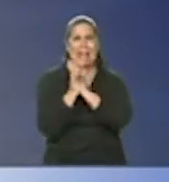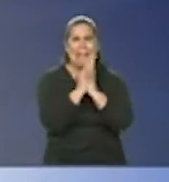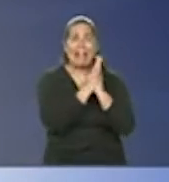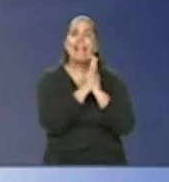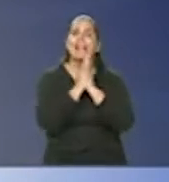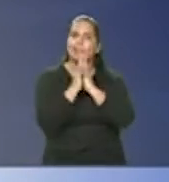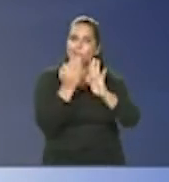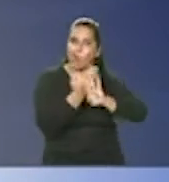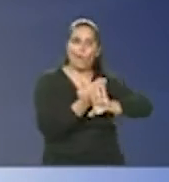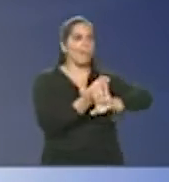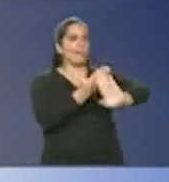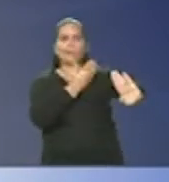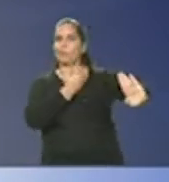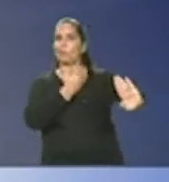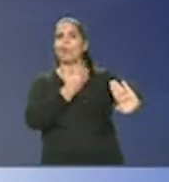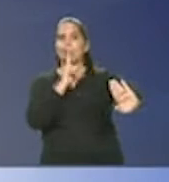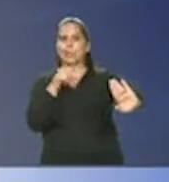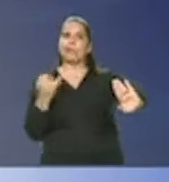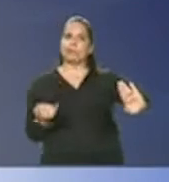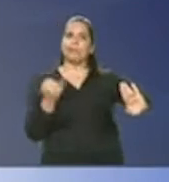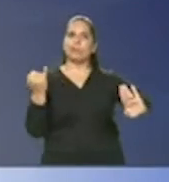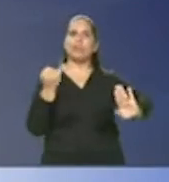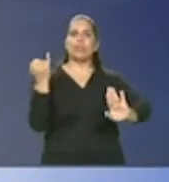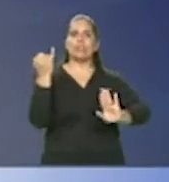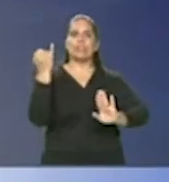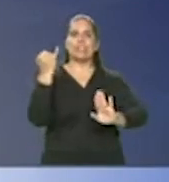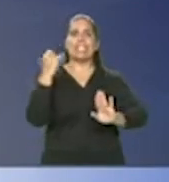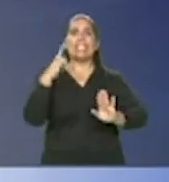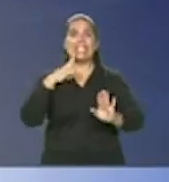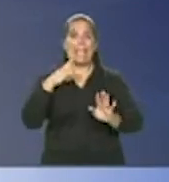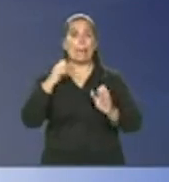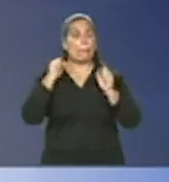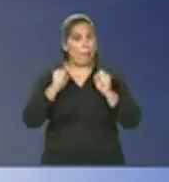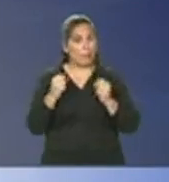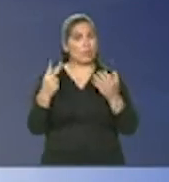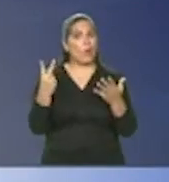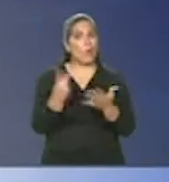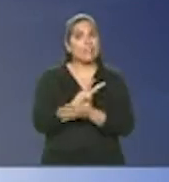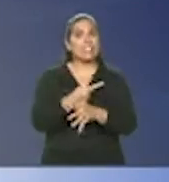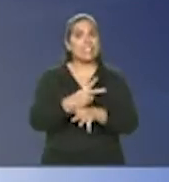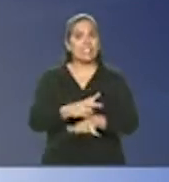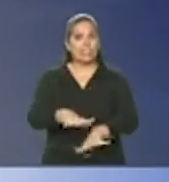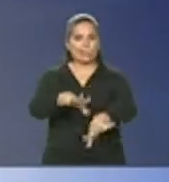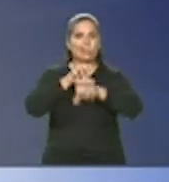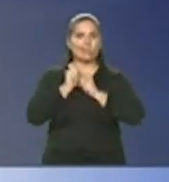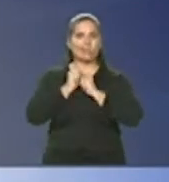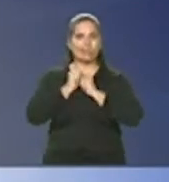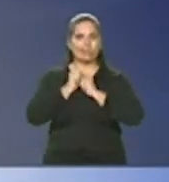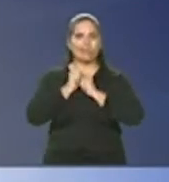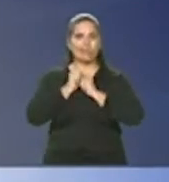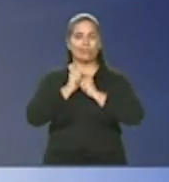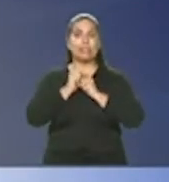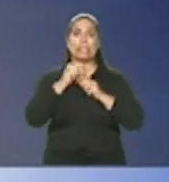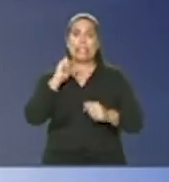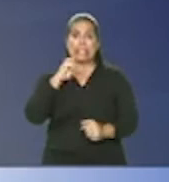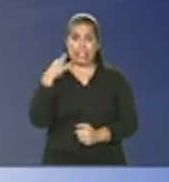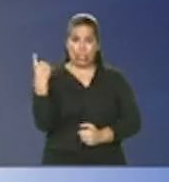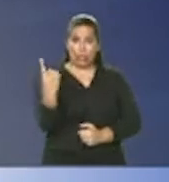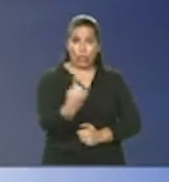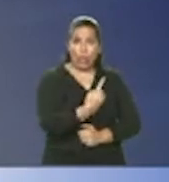aglomerações onde se dá predominantemente o contágio. Se nós